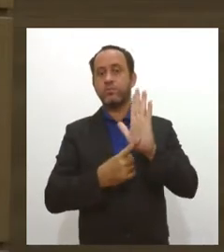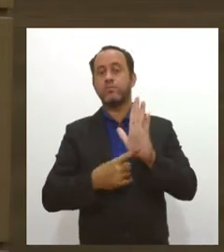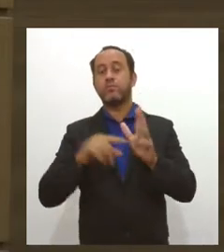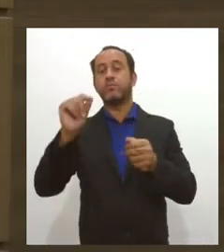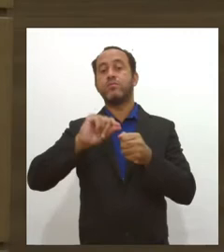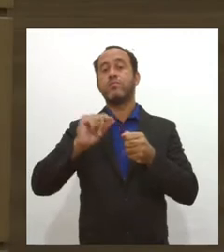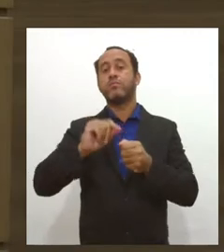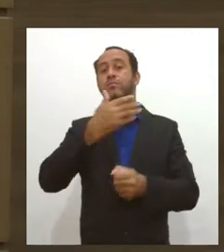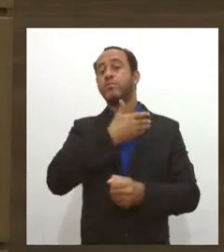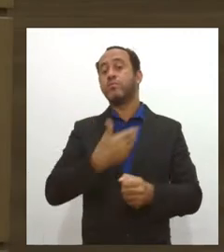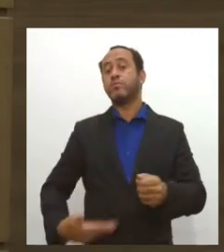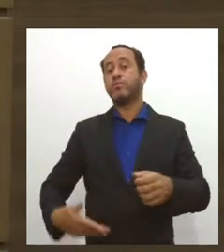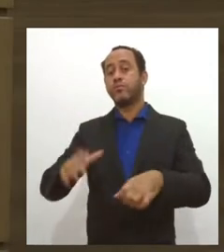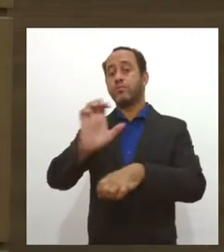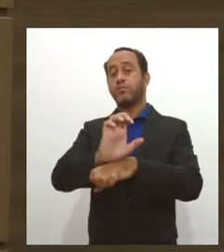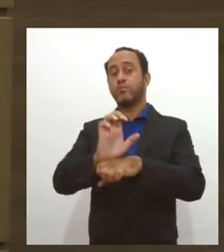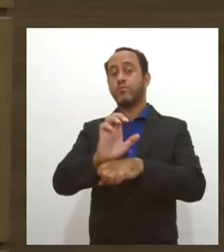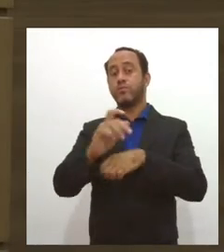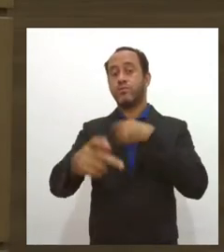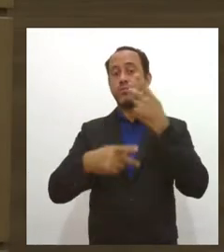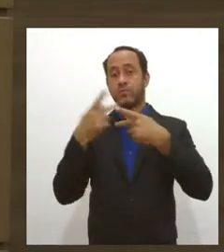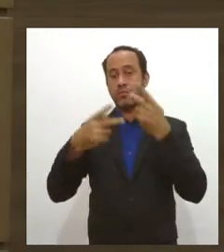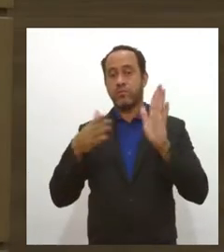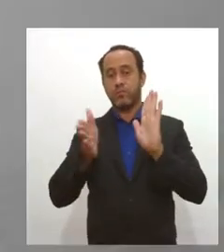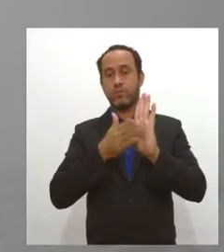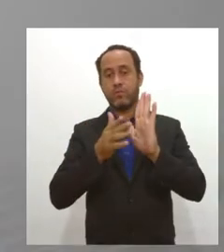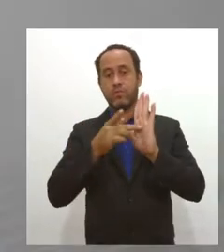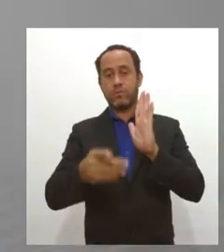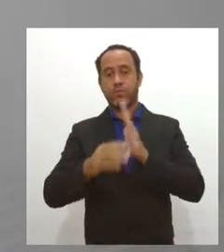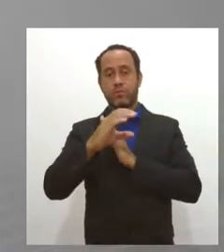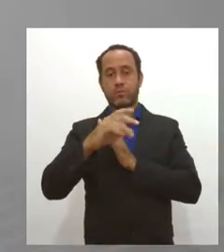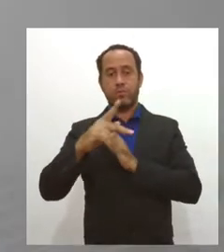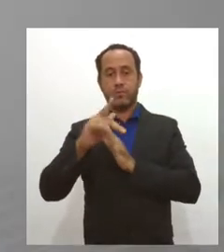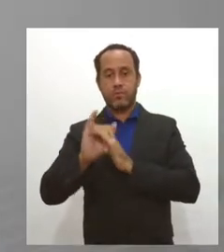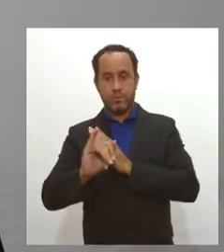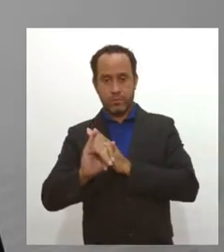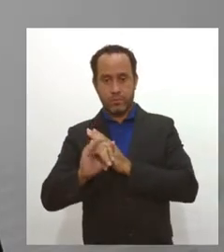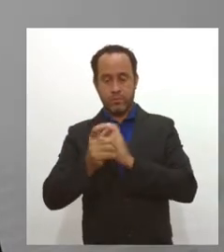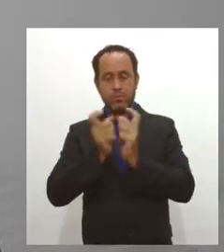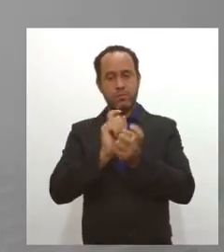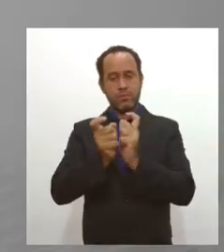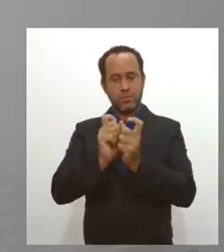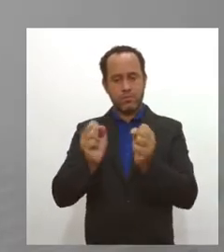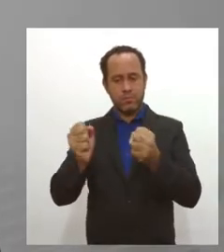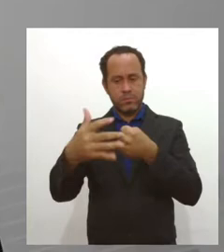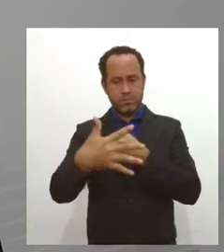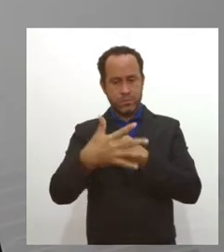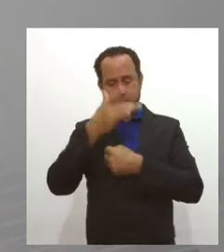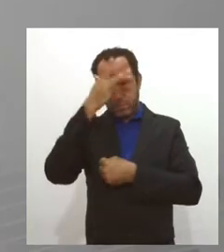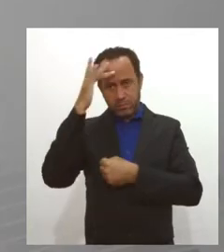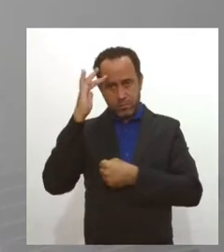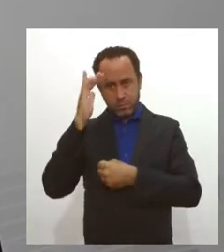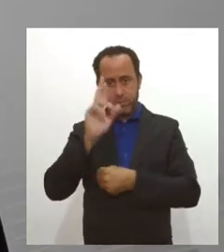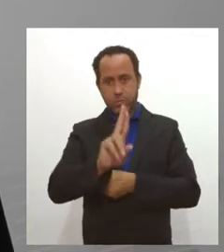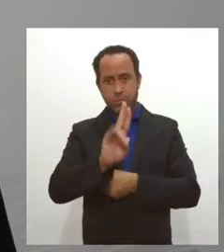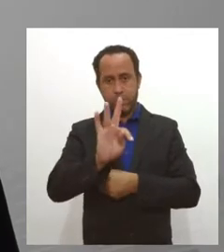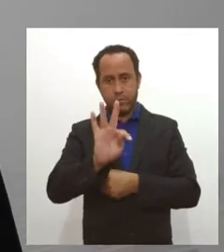pelo governo do Estado e comentou sobre a proposta da CPI. Quando se discute pandemia, as pessoas falam de UTI,